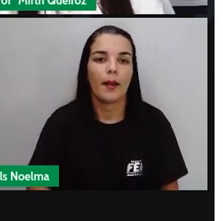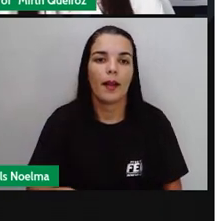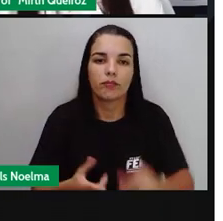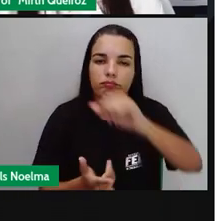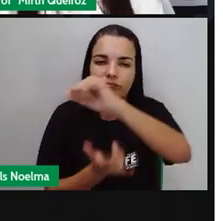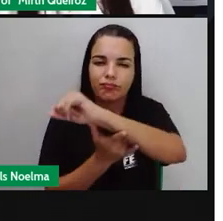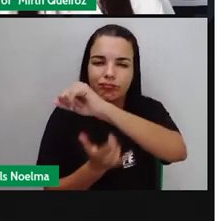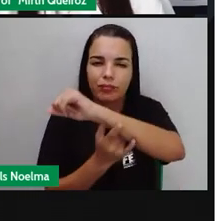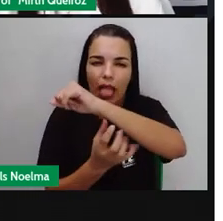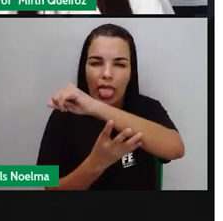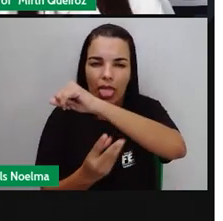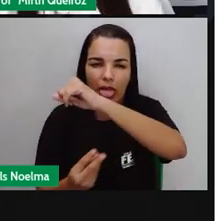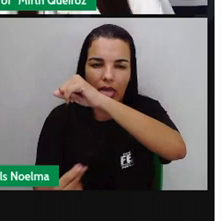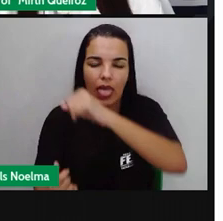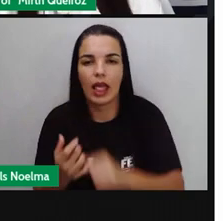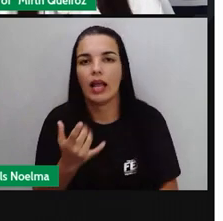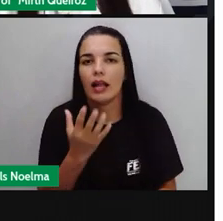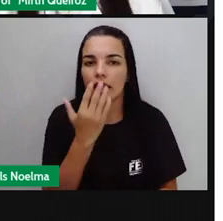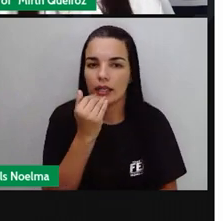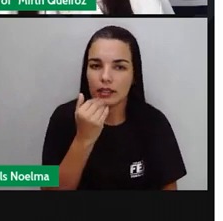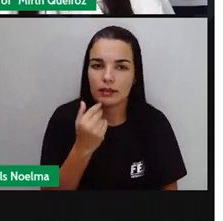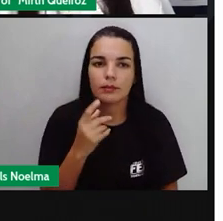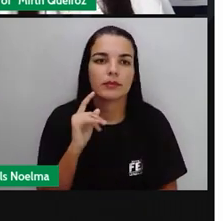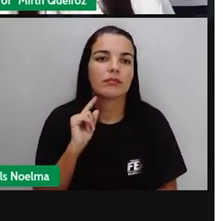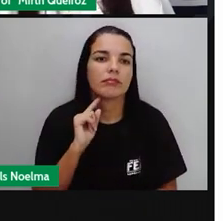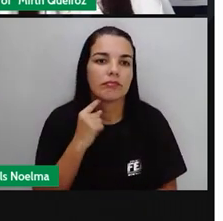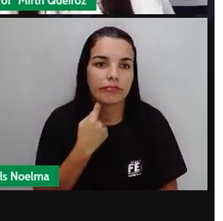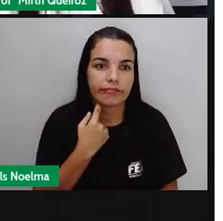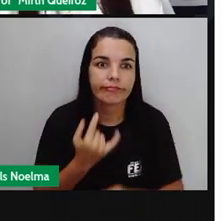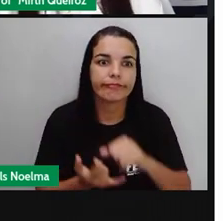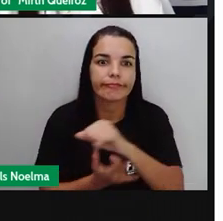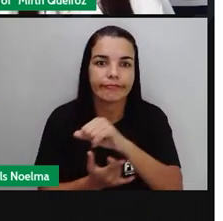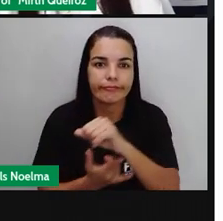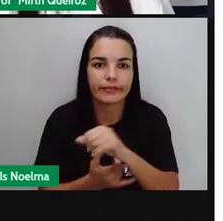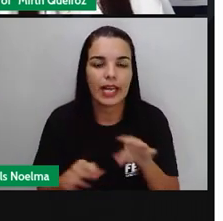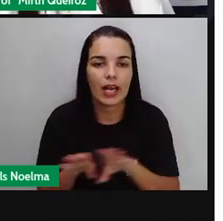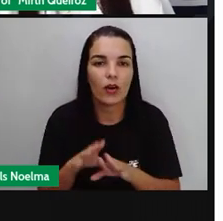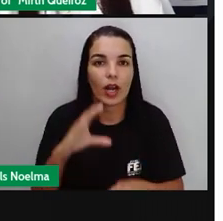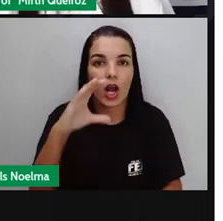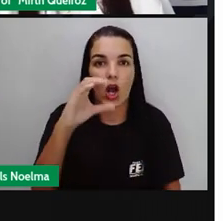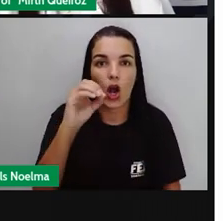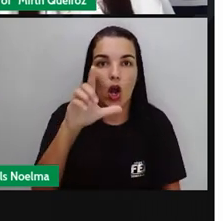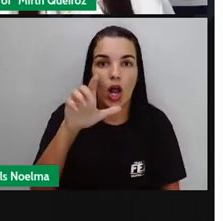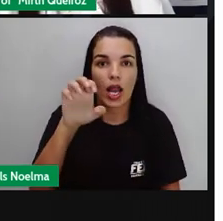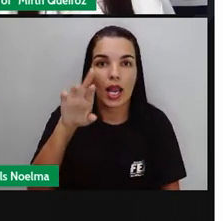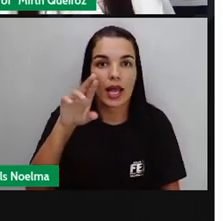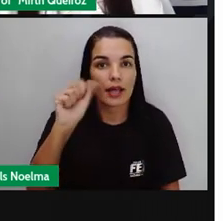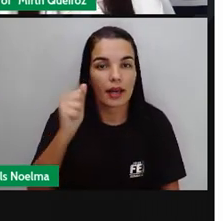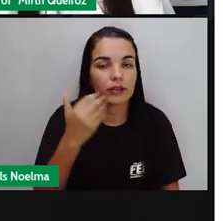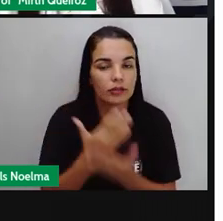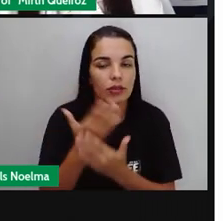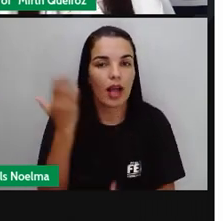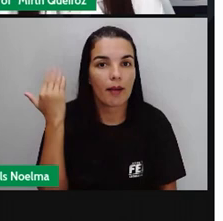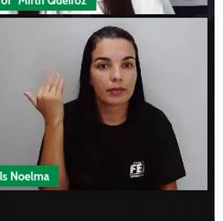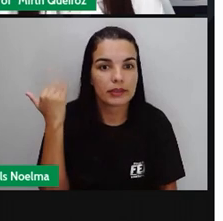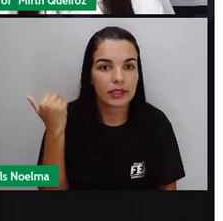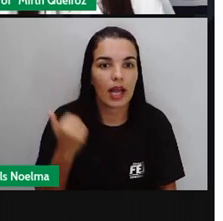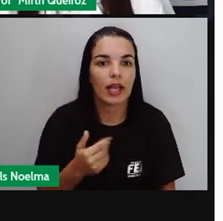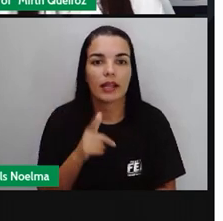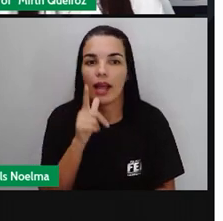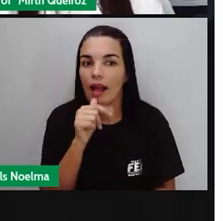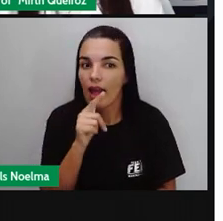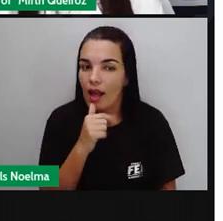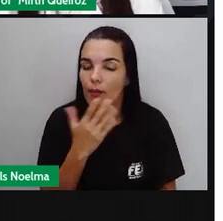Desinteria, alimentos e água contaminados por fezes. Cólera, a gente estudou na aula passada, né? Alimentos e água